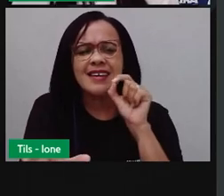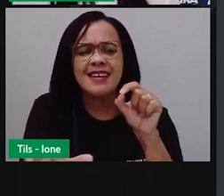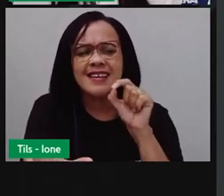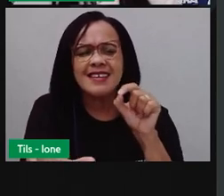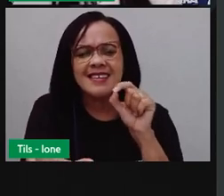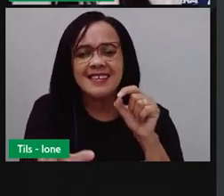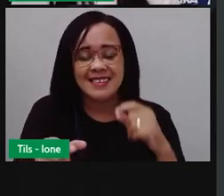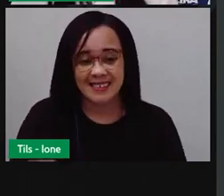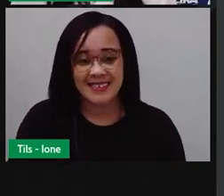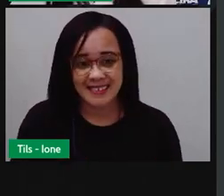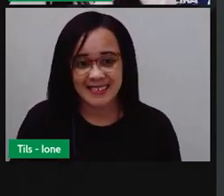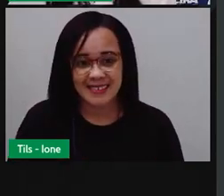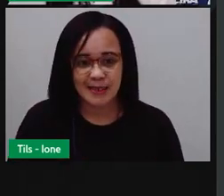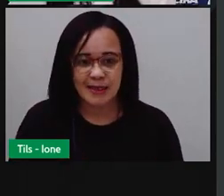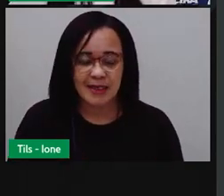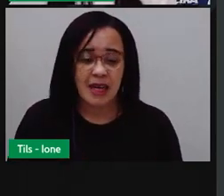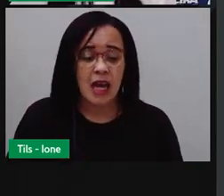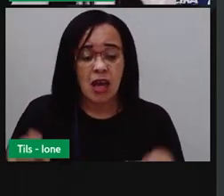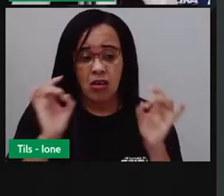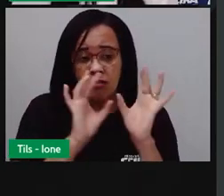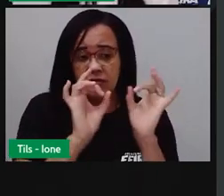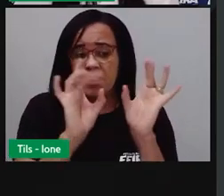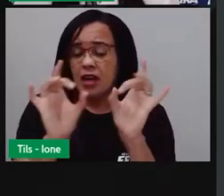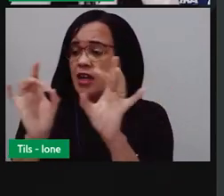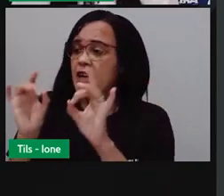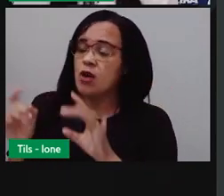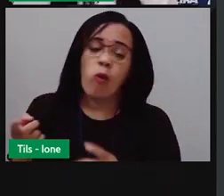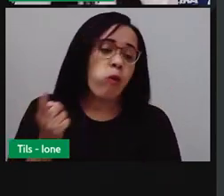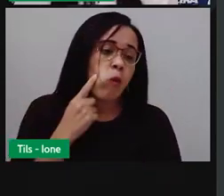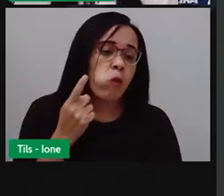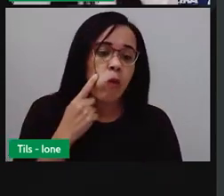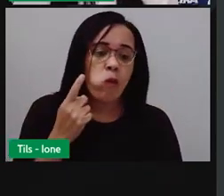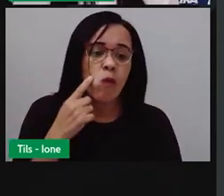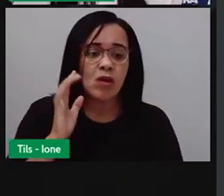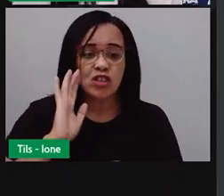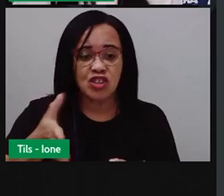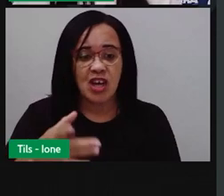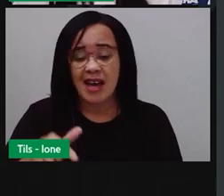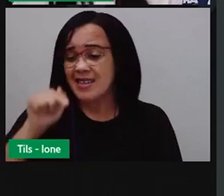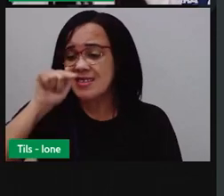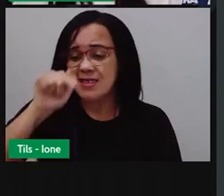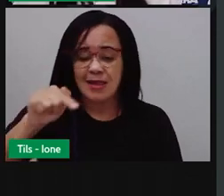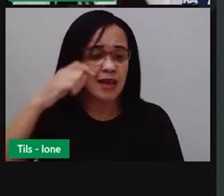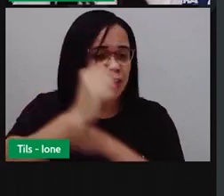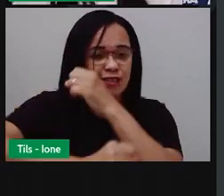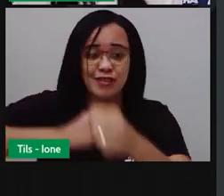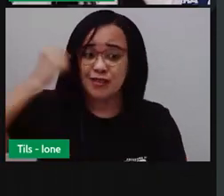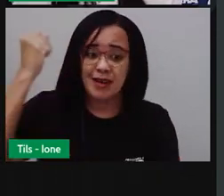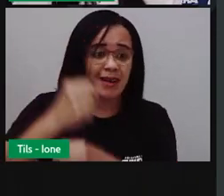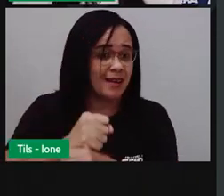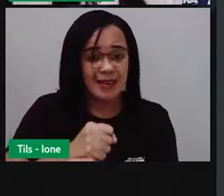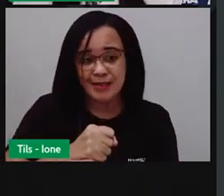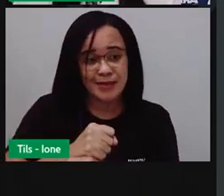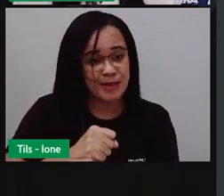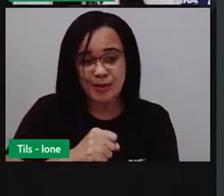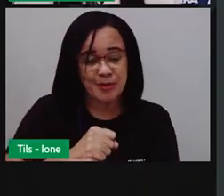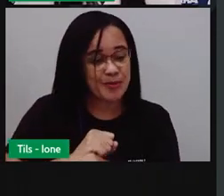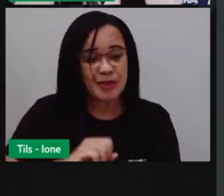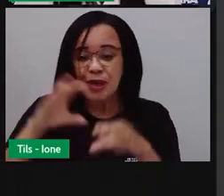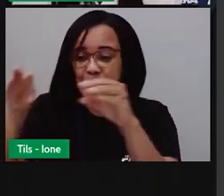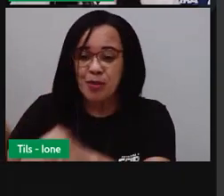Eu vim do bala aqui tem uns sete anos. Saí de Guarulhos, lá no